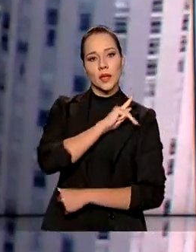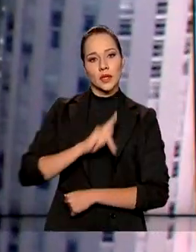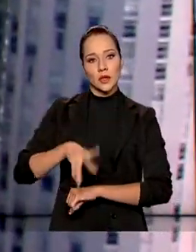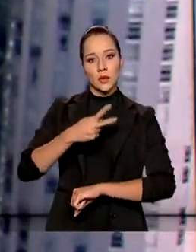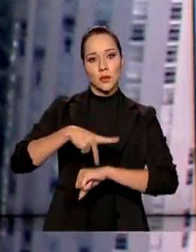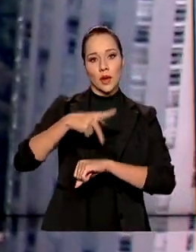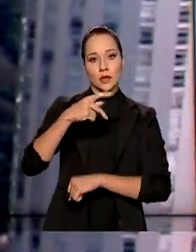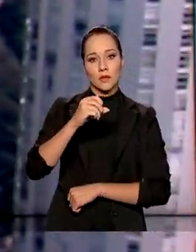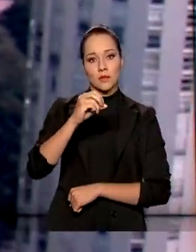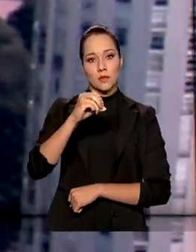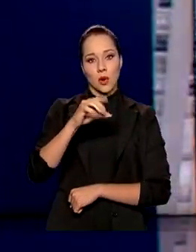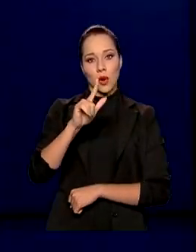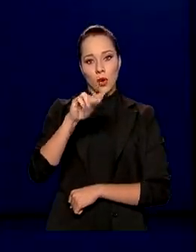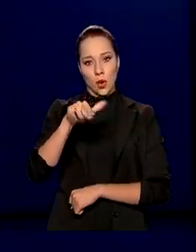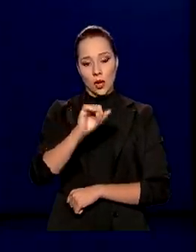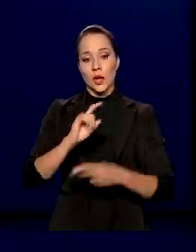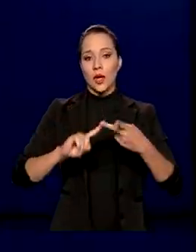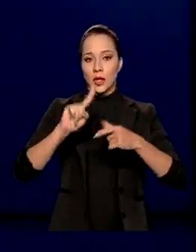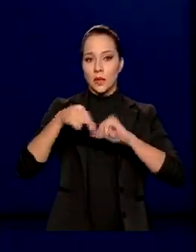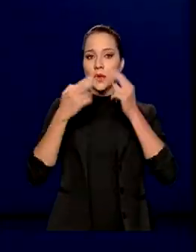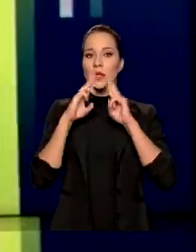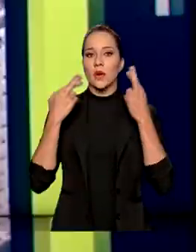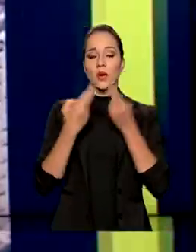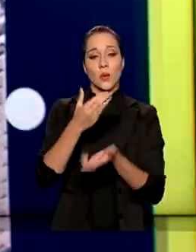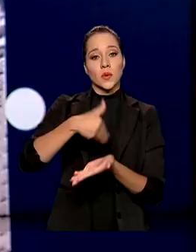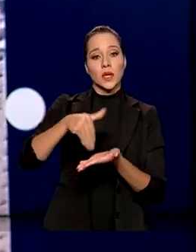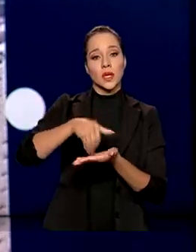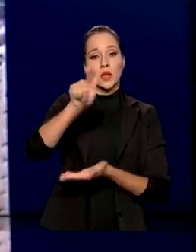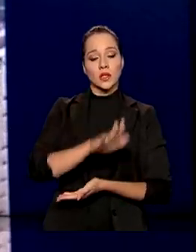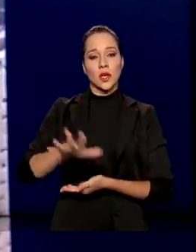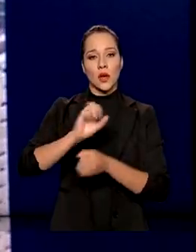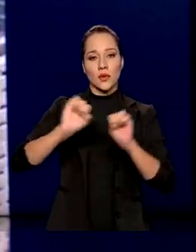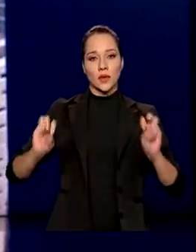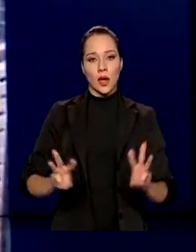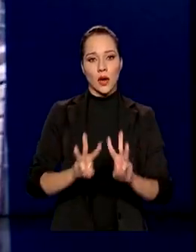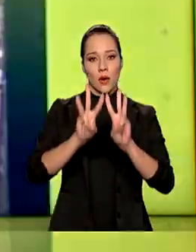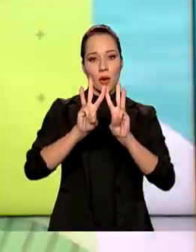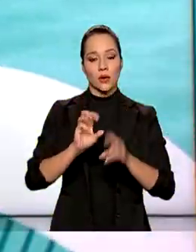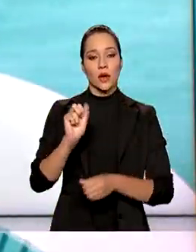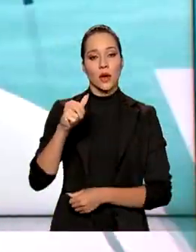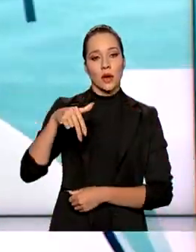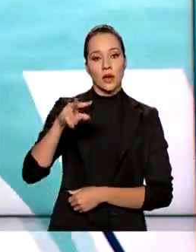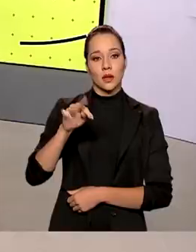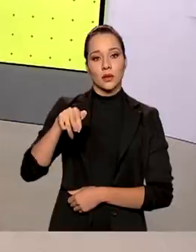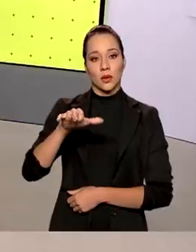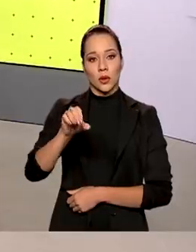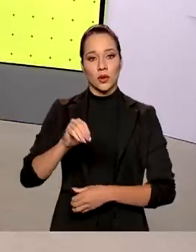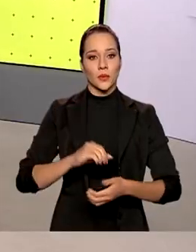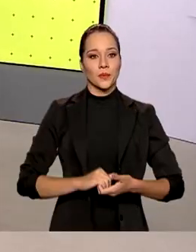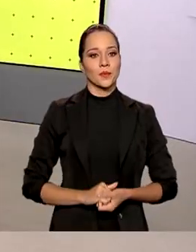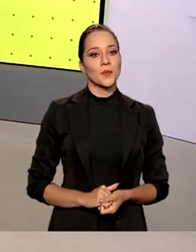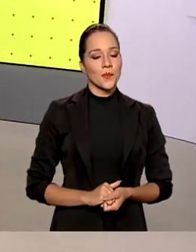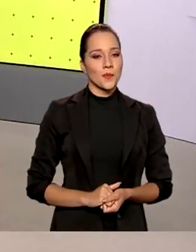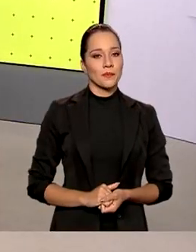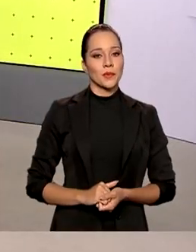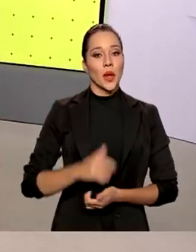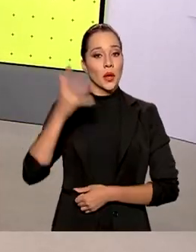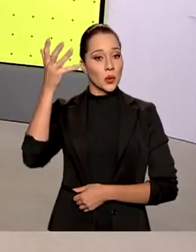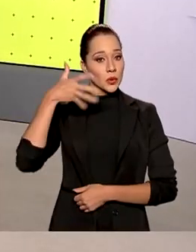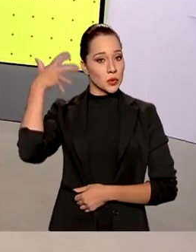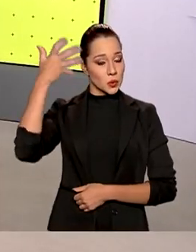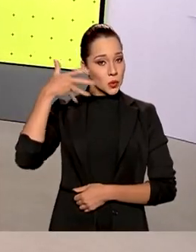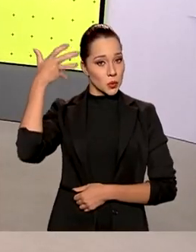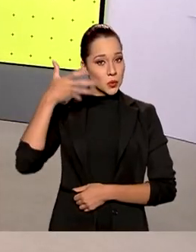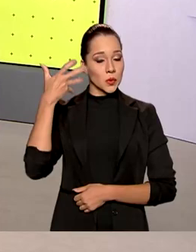Polônia e daqui a pouquinho tem reunião com o secretário-geral das Nações Unidas, António Guterres. E o discurso de logo